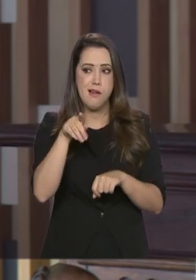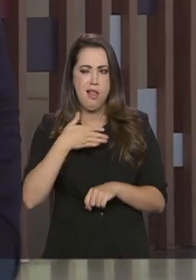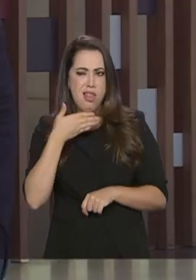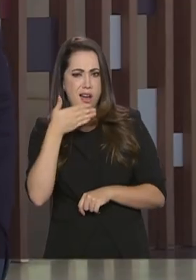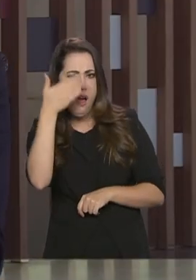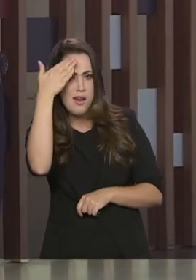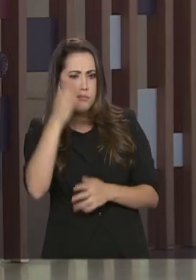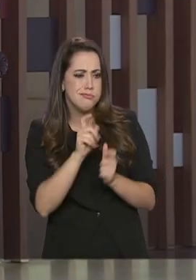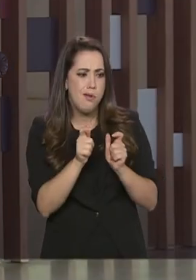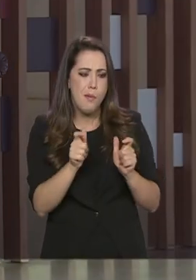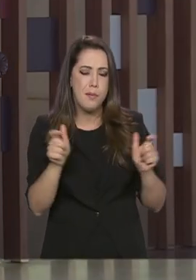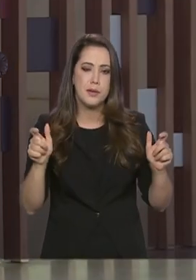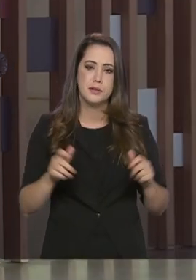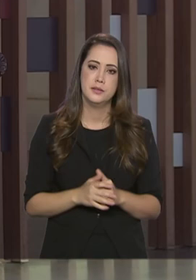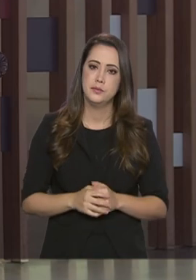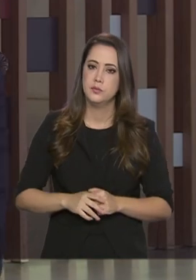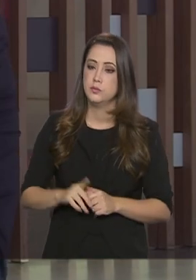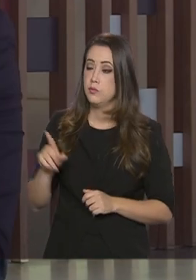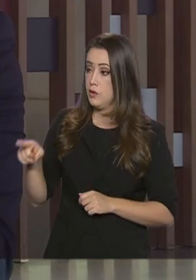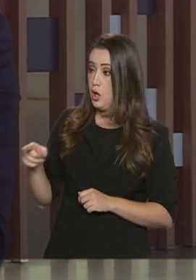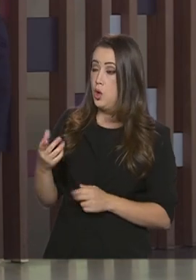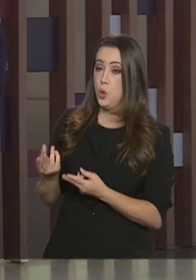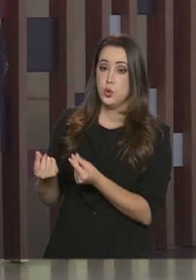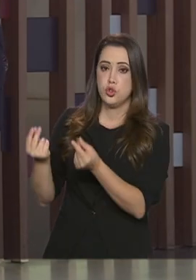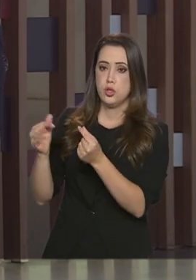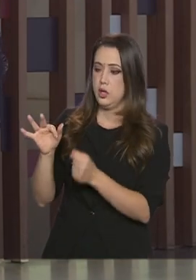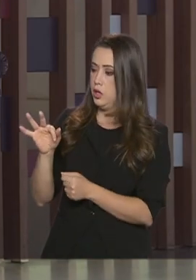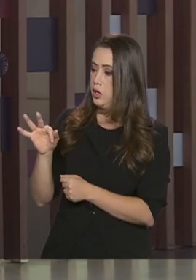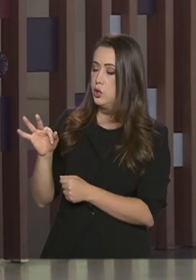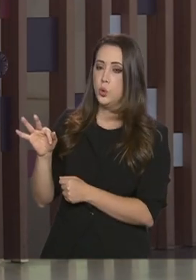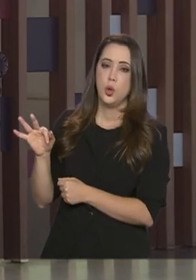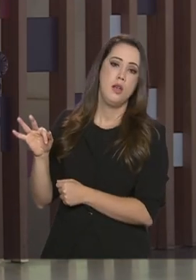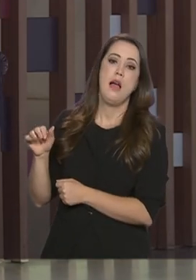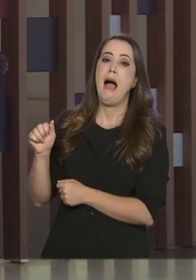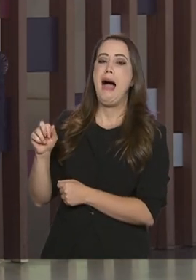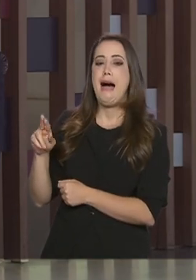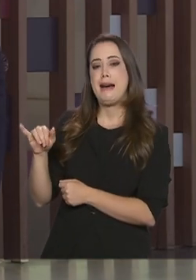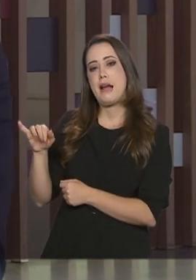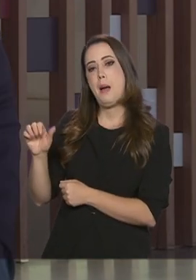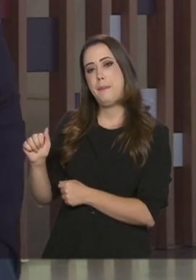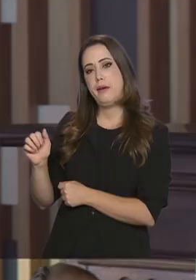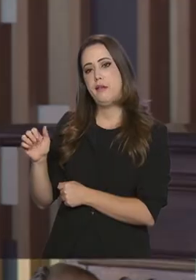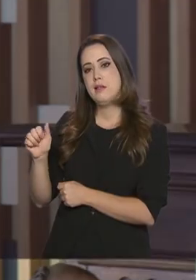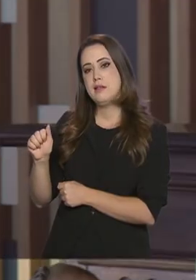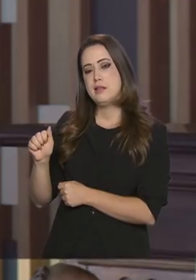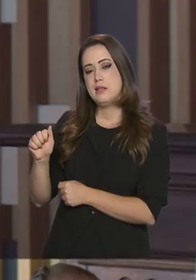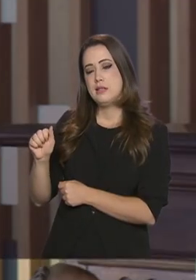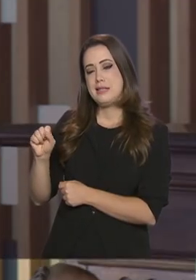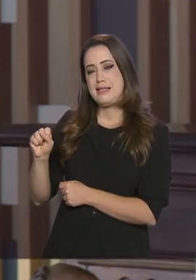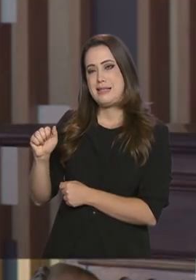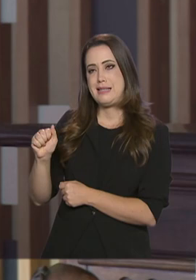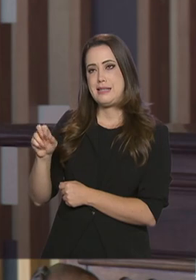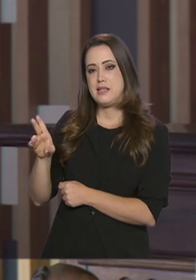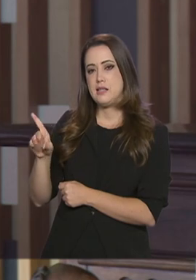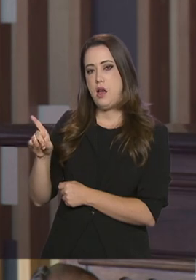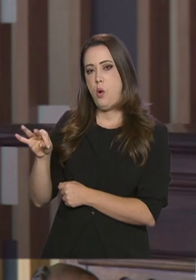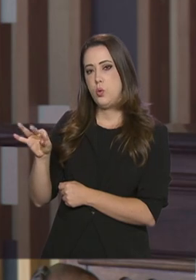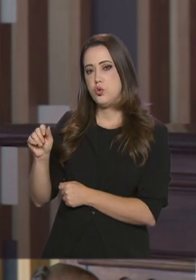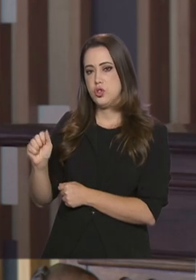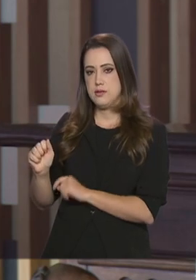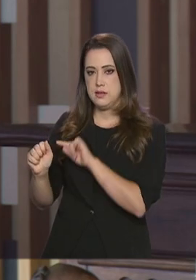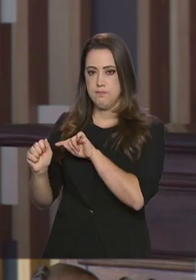Pela primeira vez, os fundos de investimento da Arábia Saudita aportaram recursos no Brasil, vão aportar? Exato. Estamos fechando esse